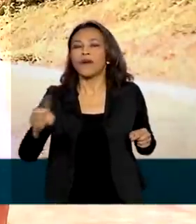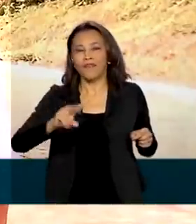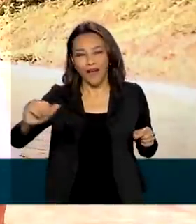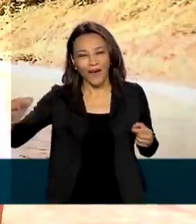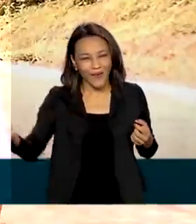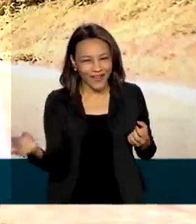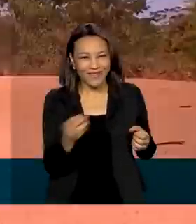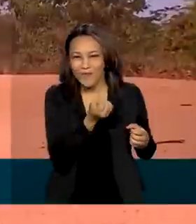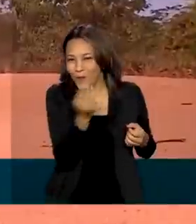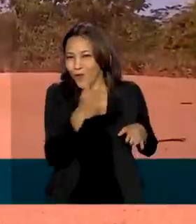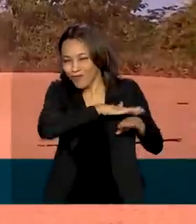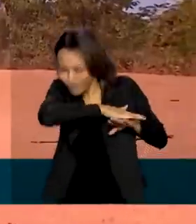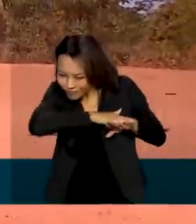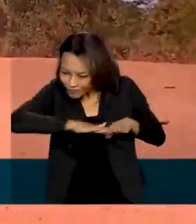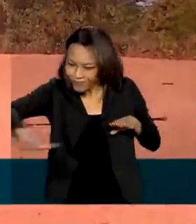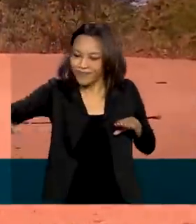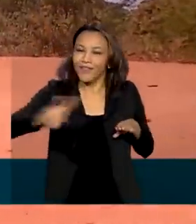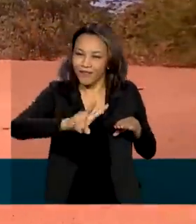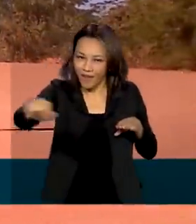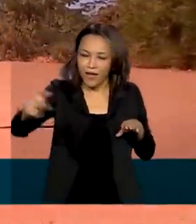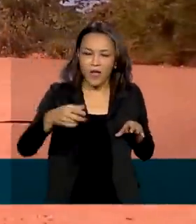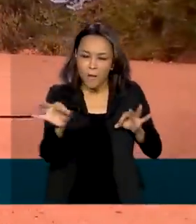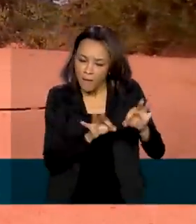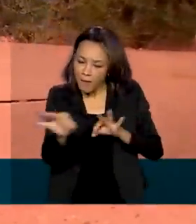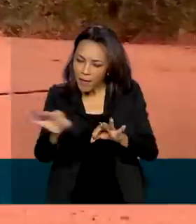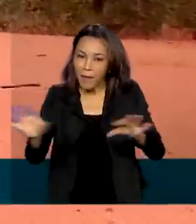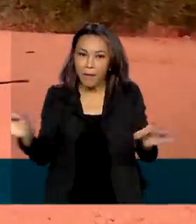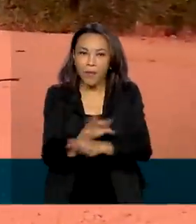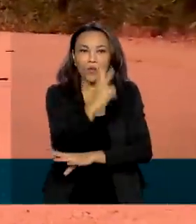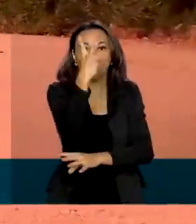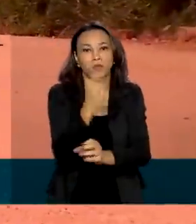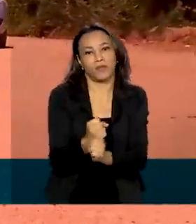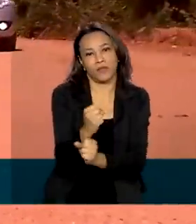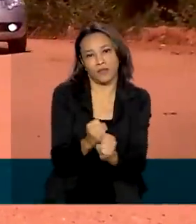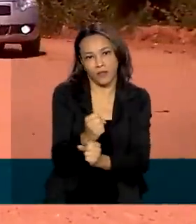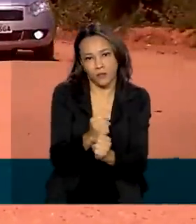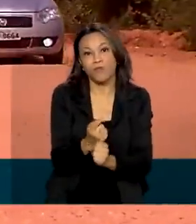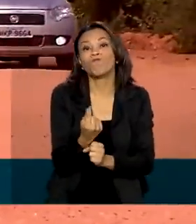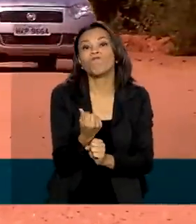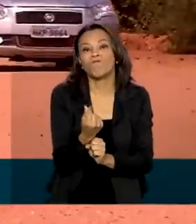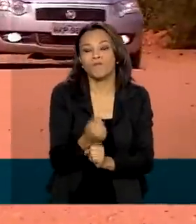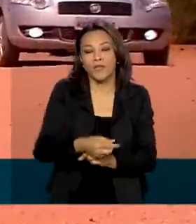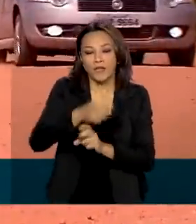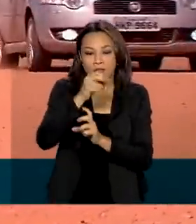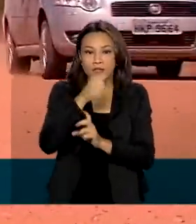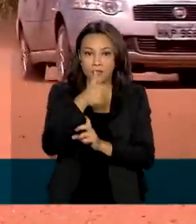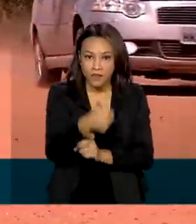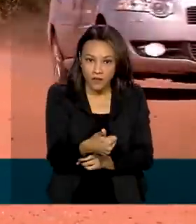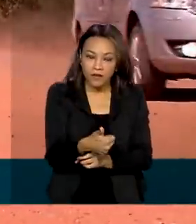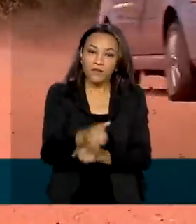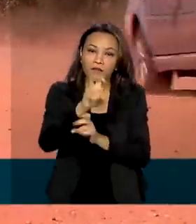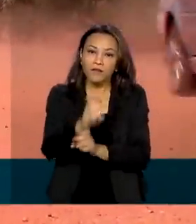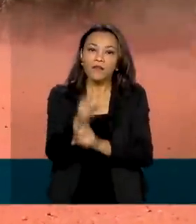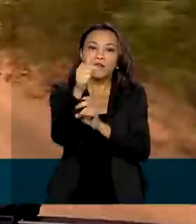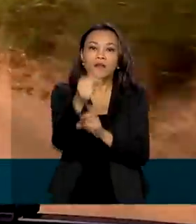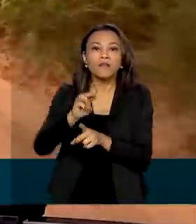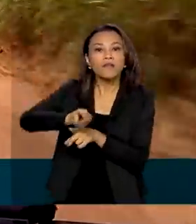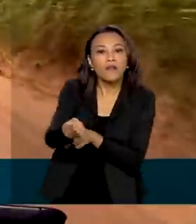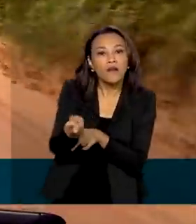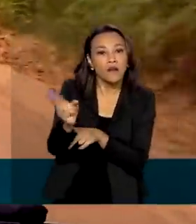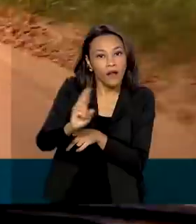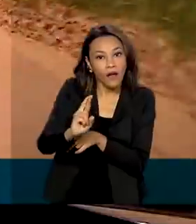agora receber asfalto. A obra deve ficar pronta em dois anos e vai custar 157 milhões de reais.